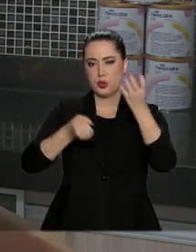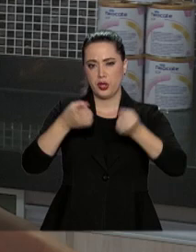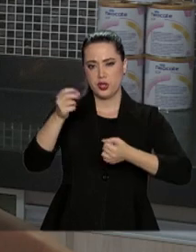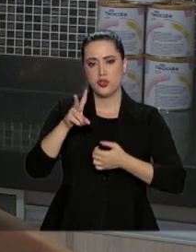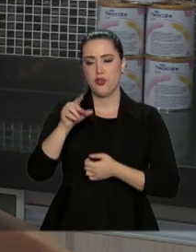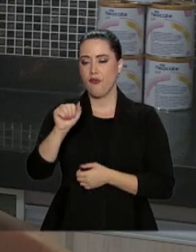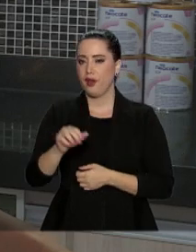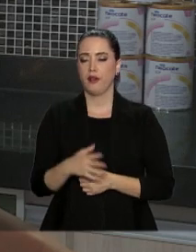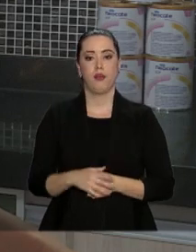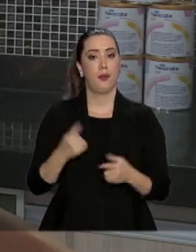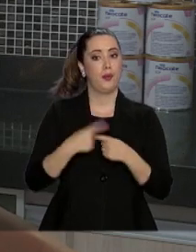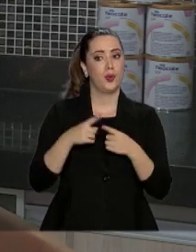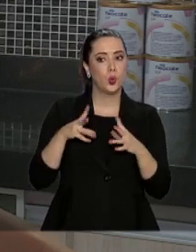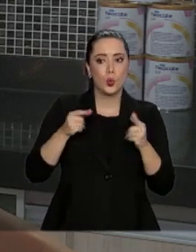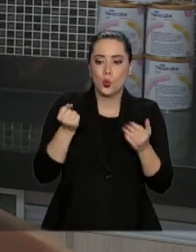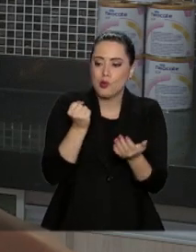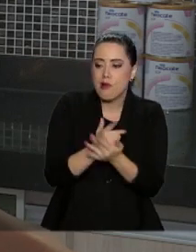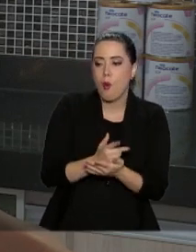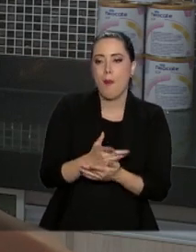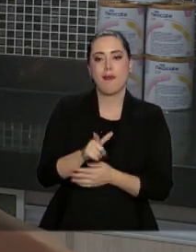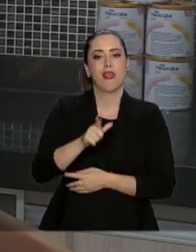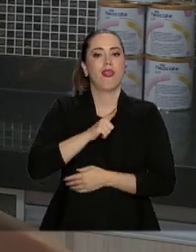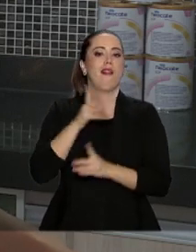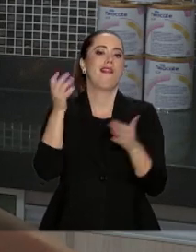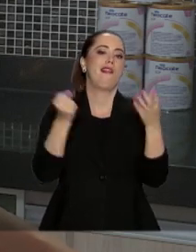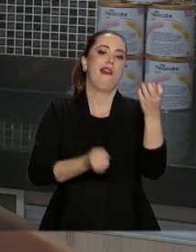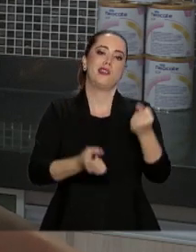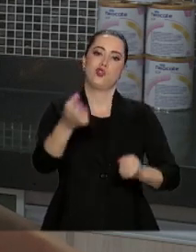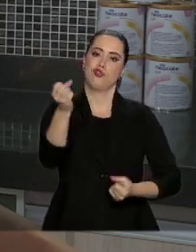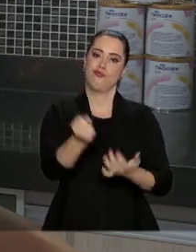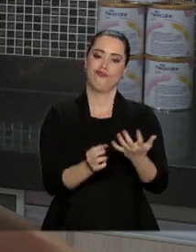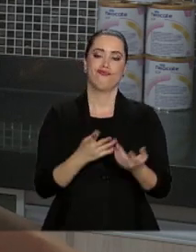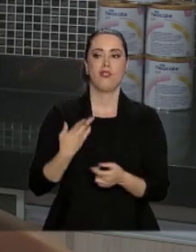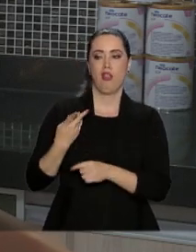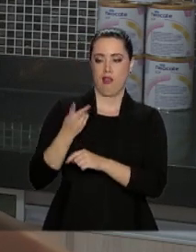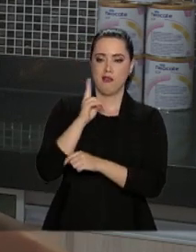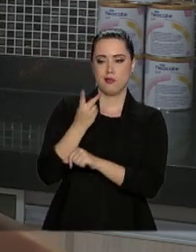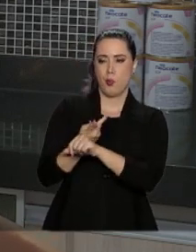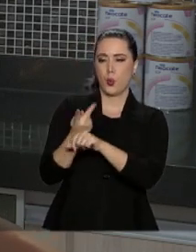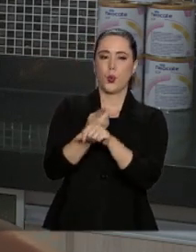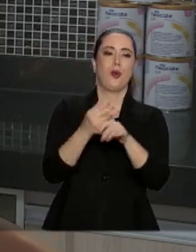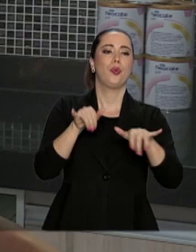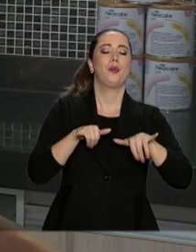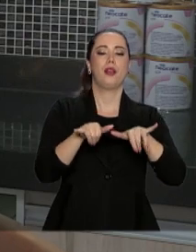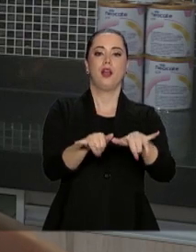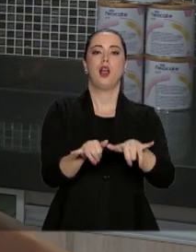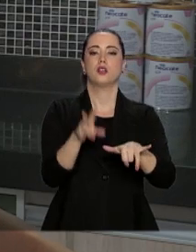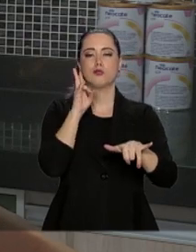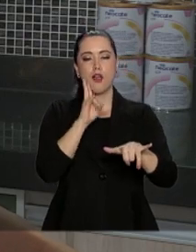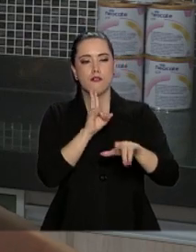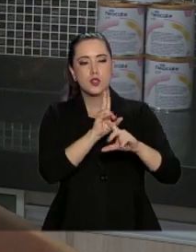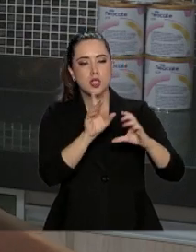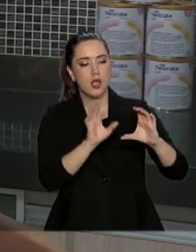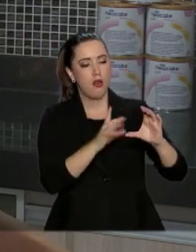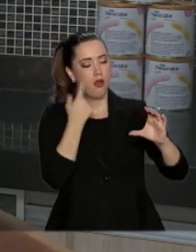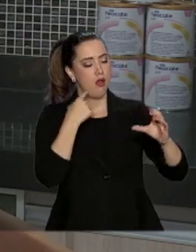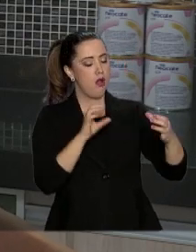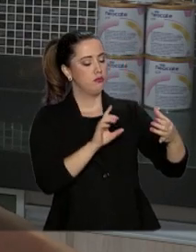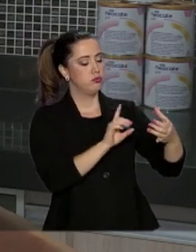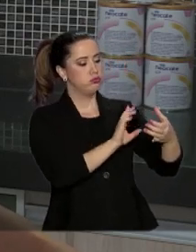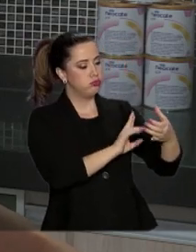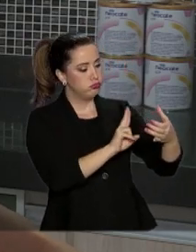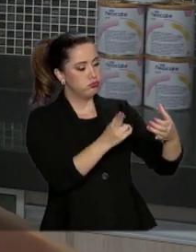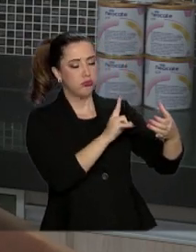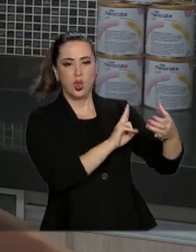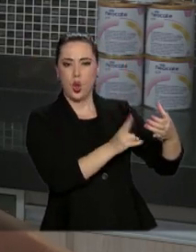que tudo hoje em dia tem leite. Se você for ao mercado e começar a olhar rótulo, porque hoje em a gente compra muito pelo rótulo, tudo